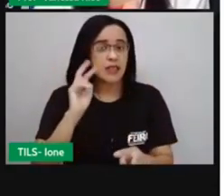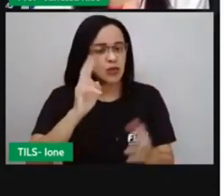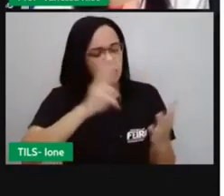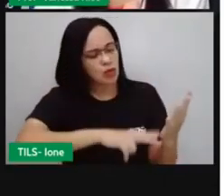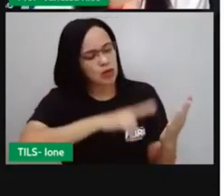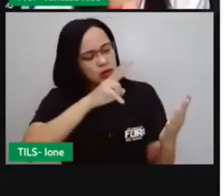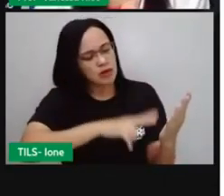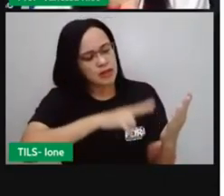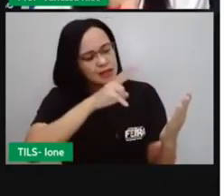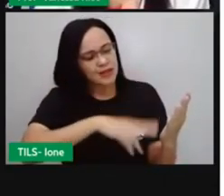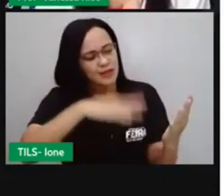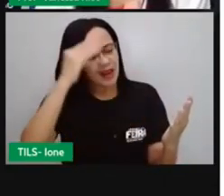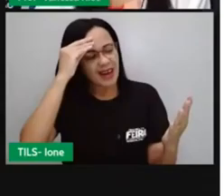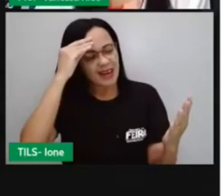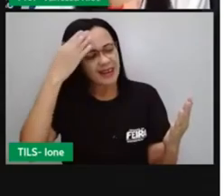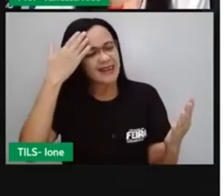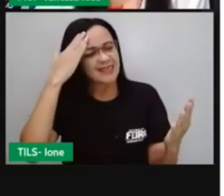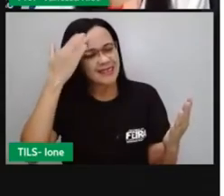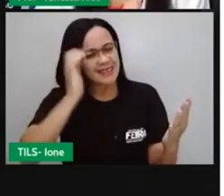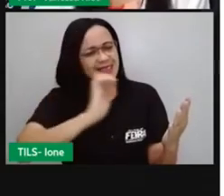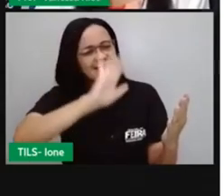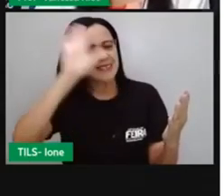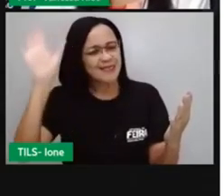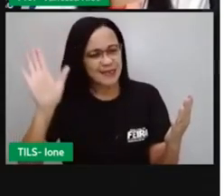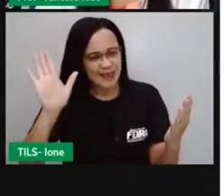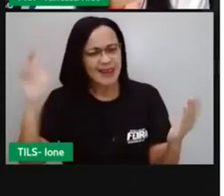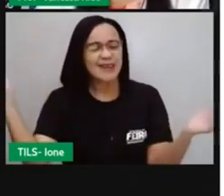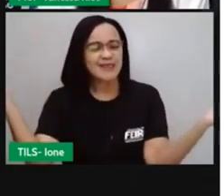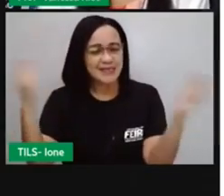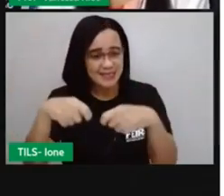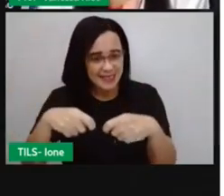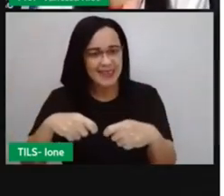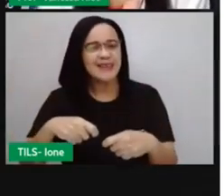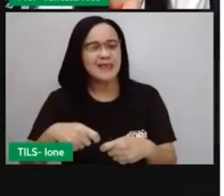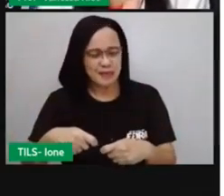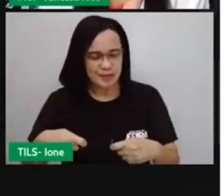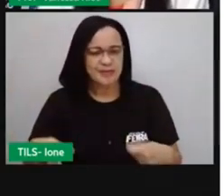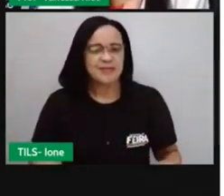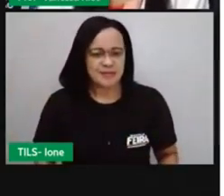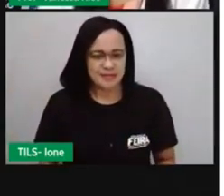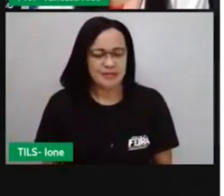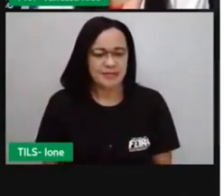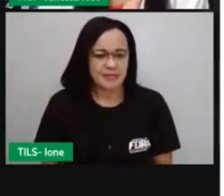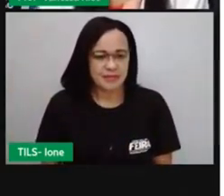o texto, pra o leitor, pra quem está observando aquela informação.